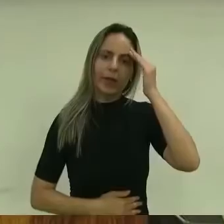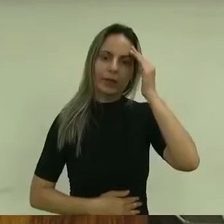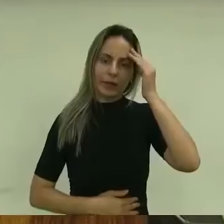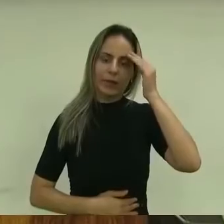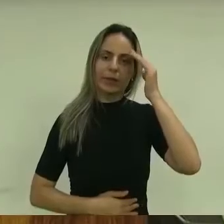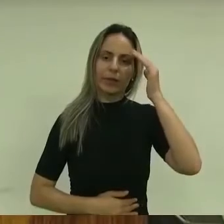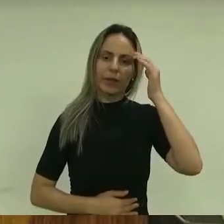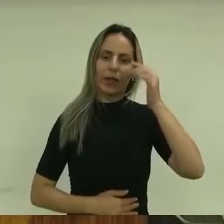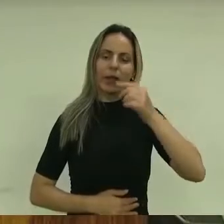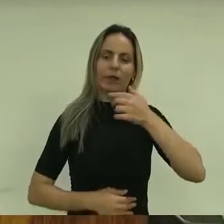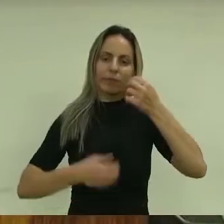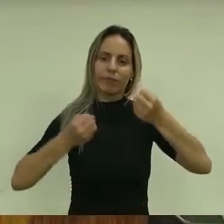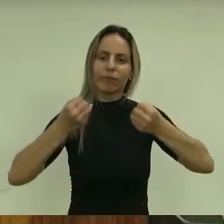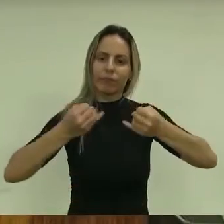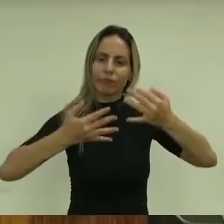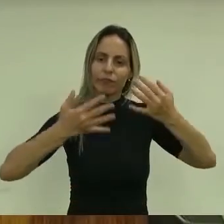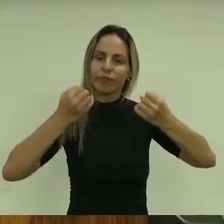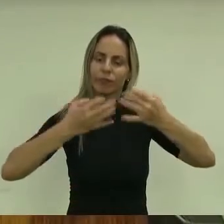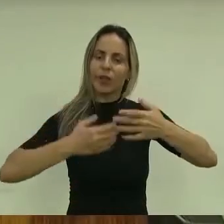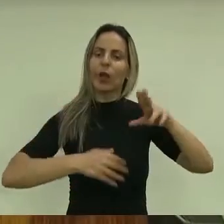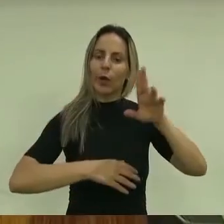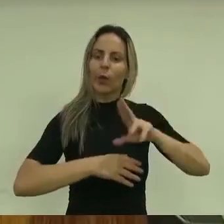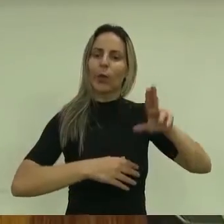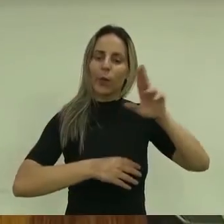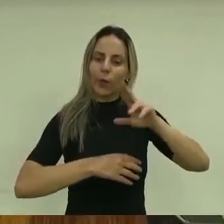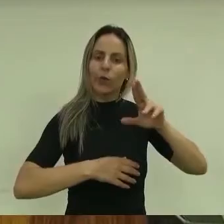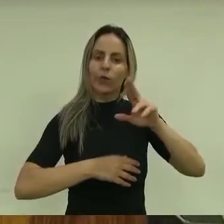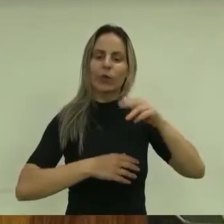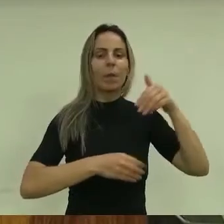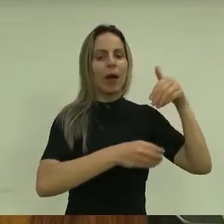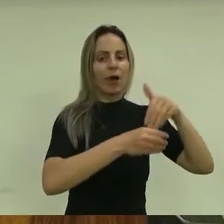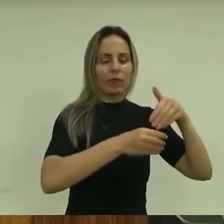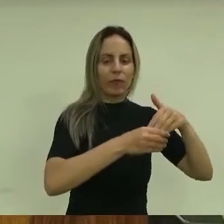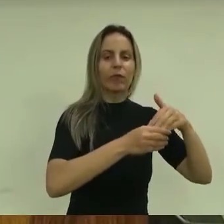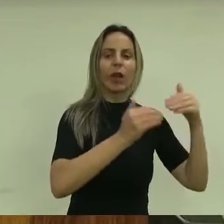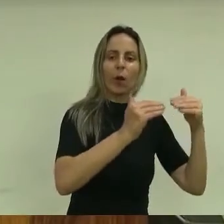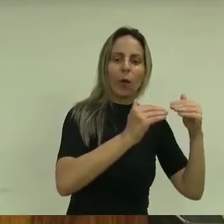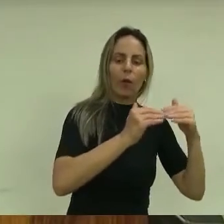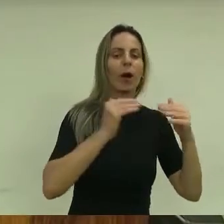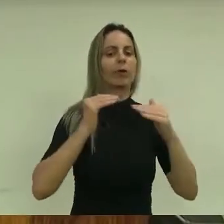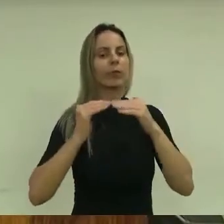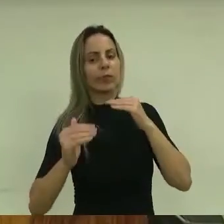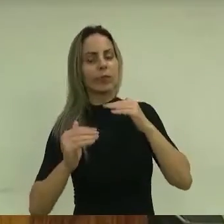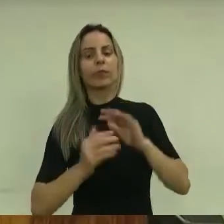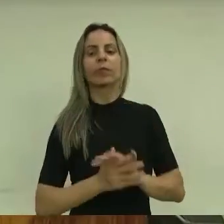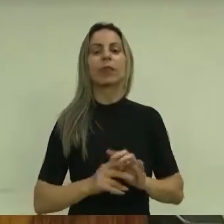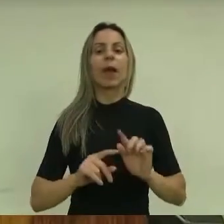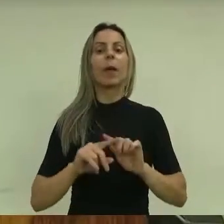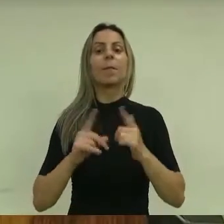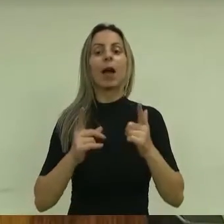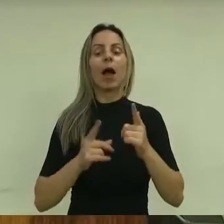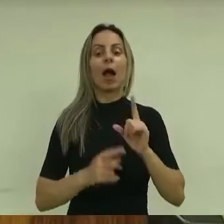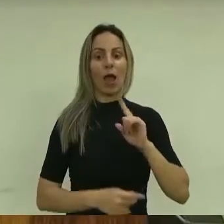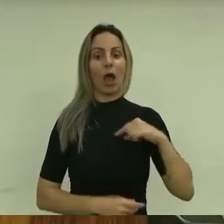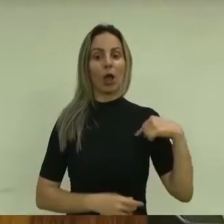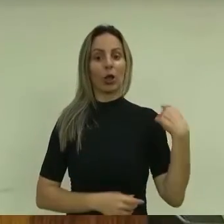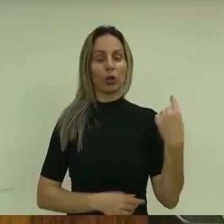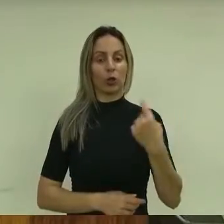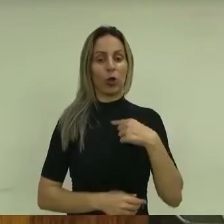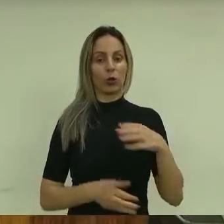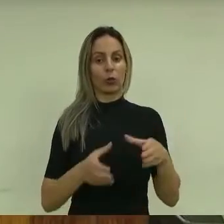que estão sendo utilizados para a votação favorável ao veto. Entretanto, nós, quanto o Estado,